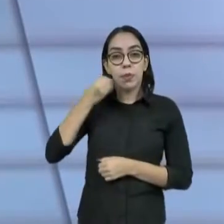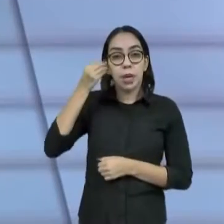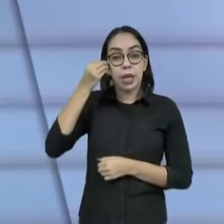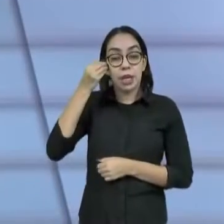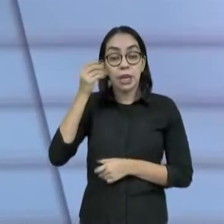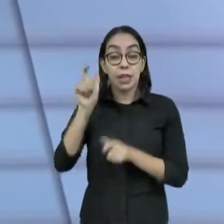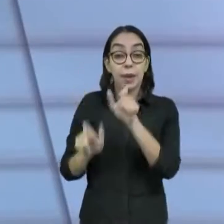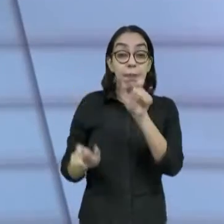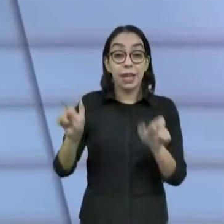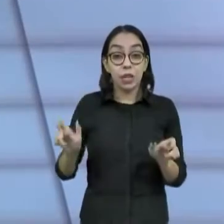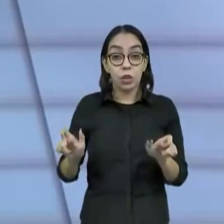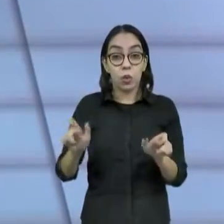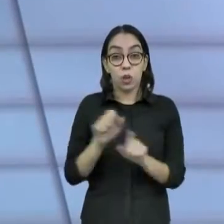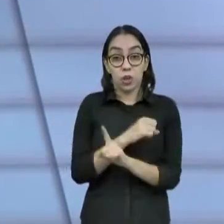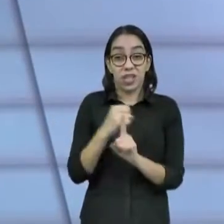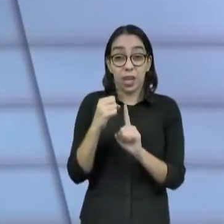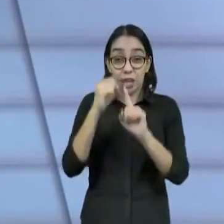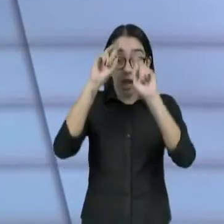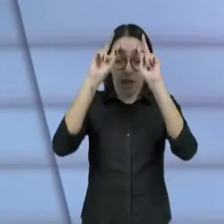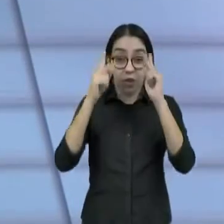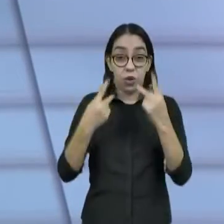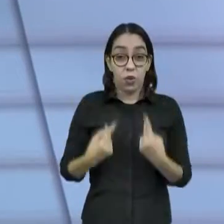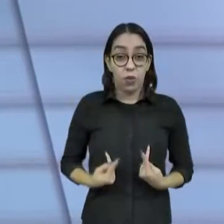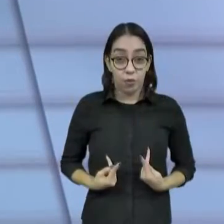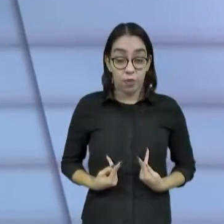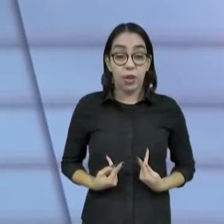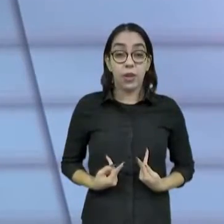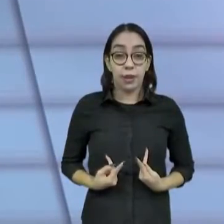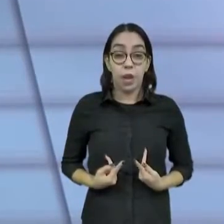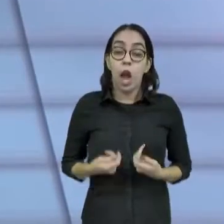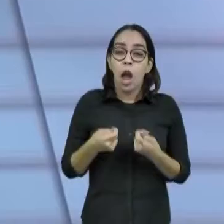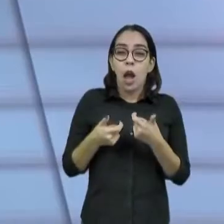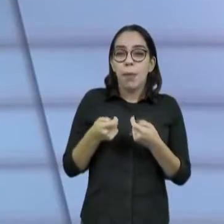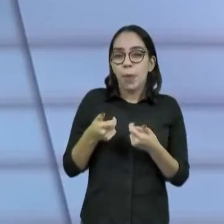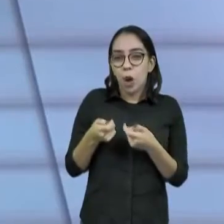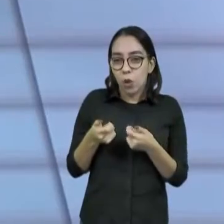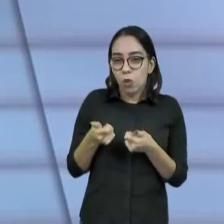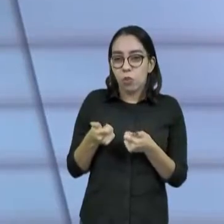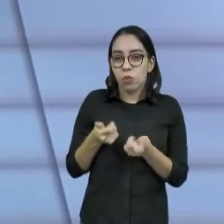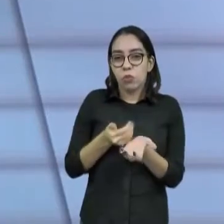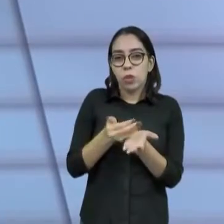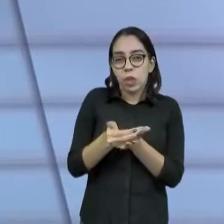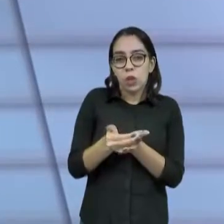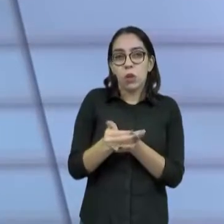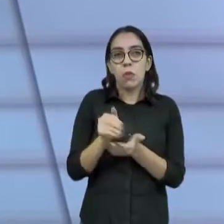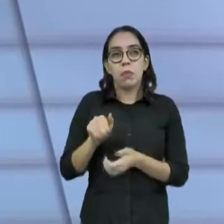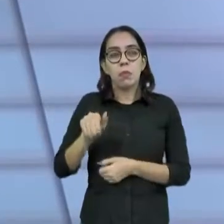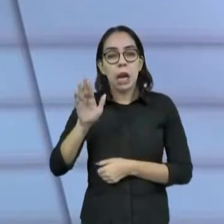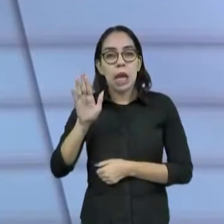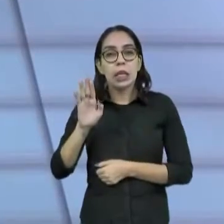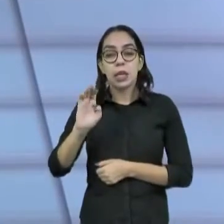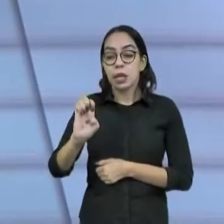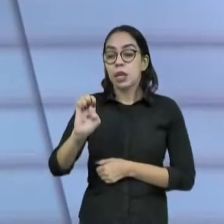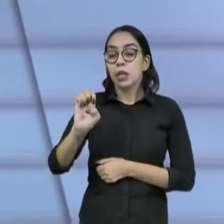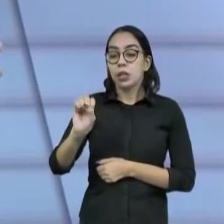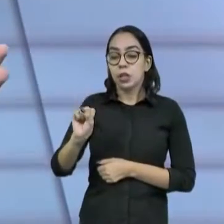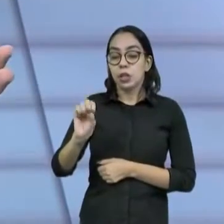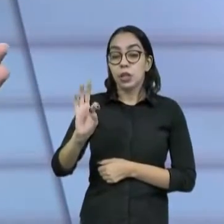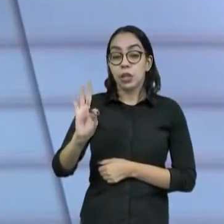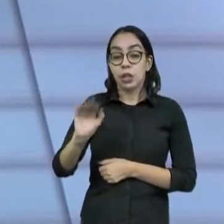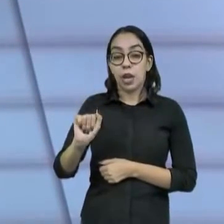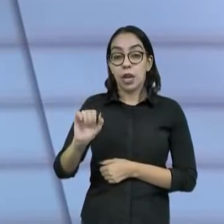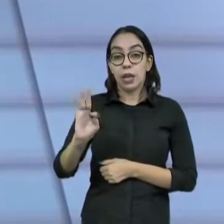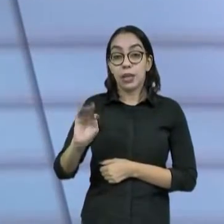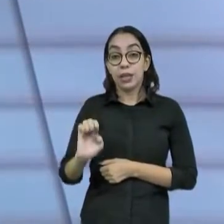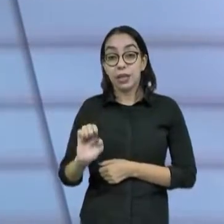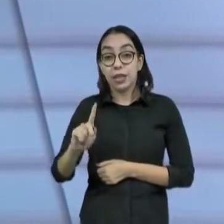Fortaleza, sim. A gente tem algumas aceleradoras e incubadoras olhando muito mais para a startup e perfil tecnológico, mas menos para o